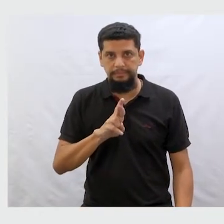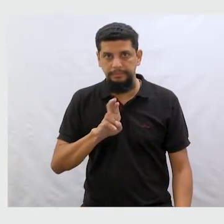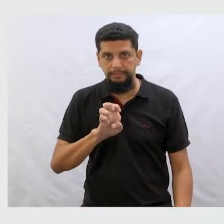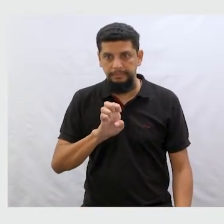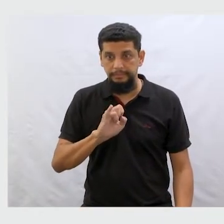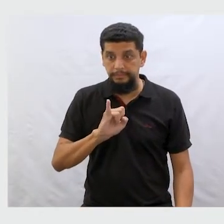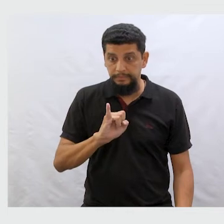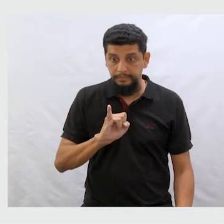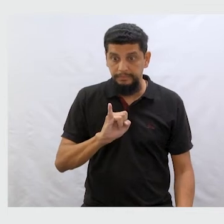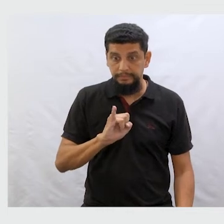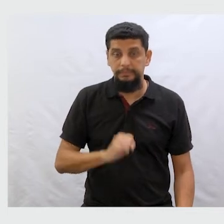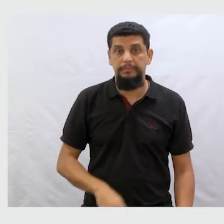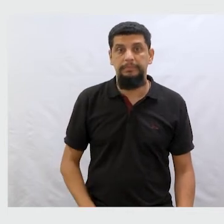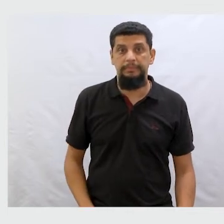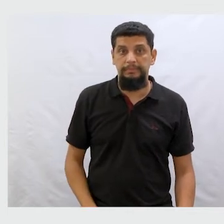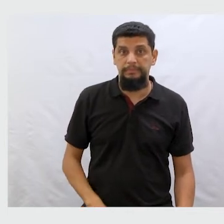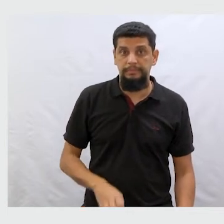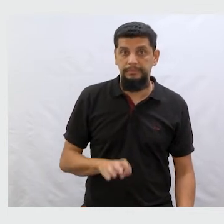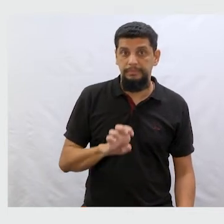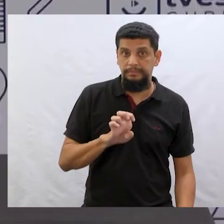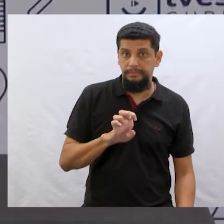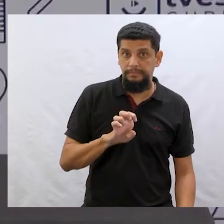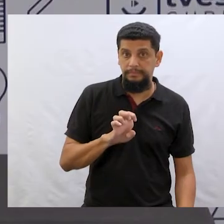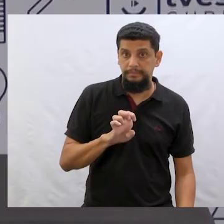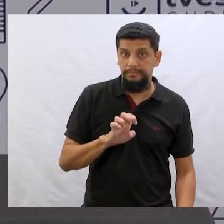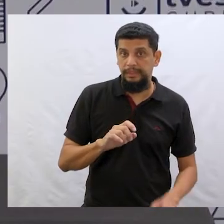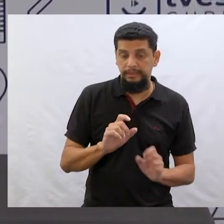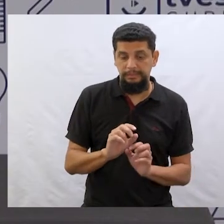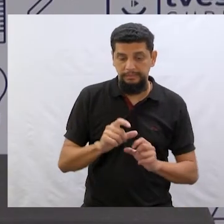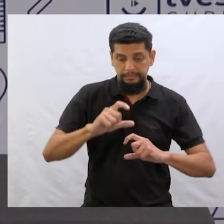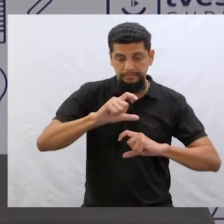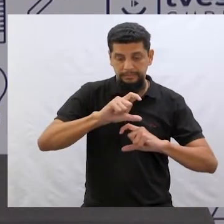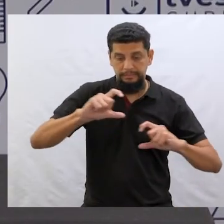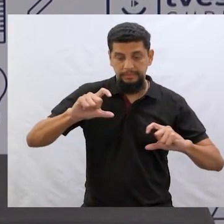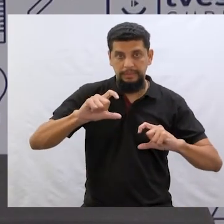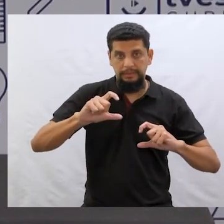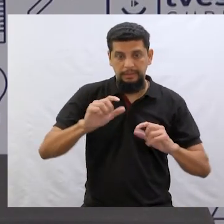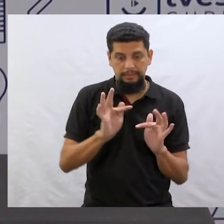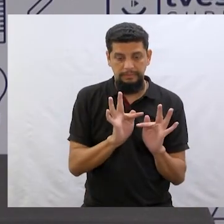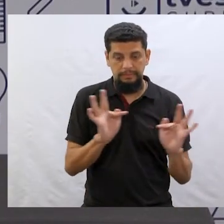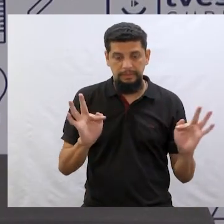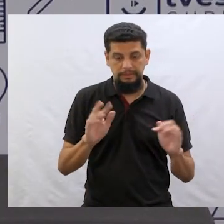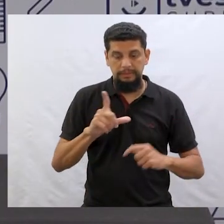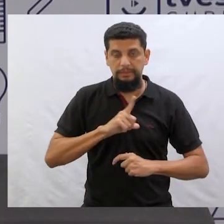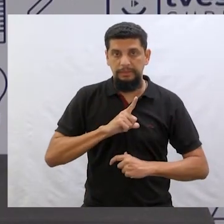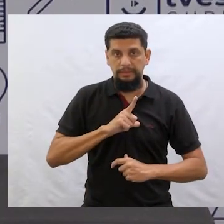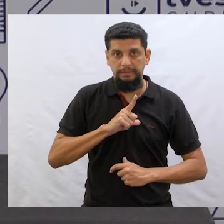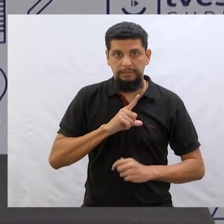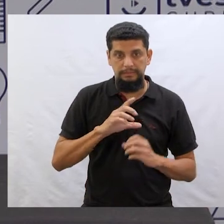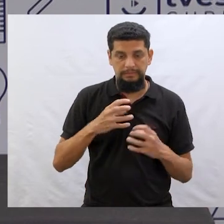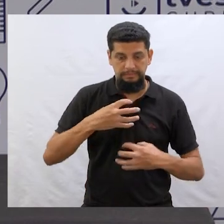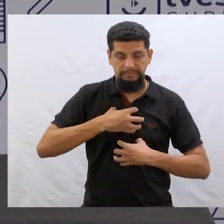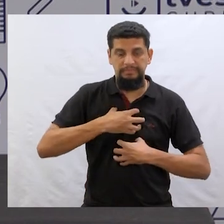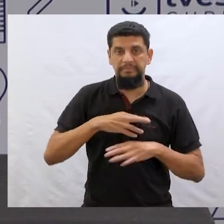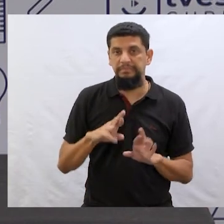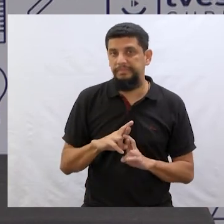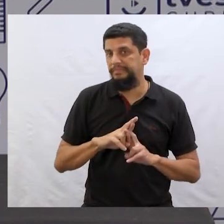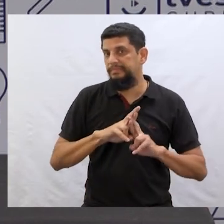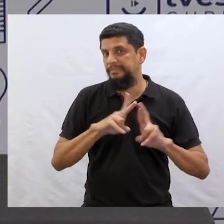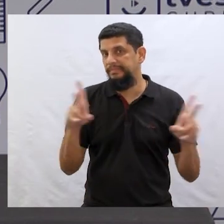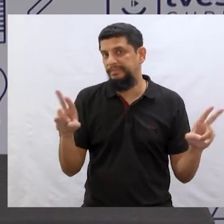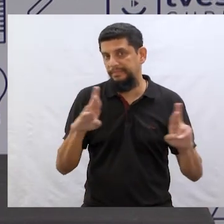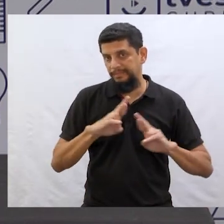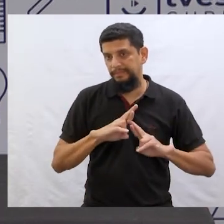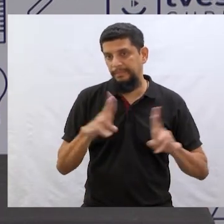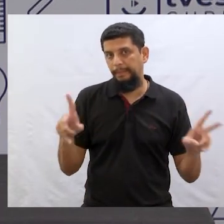veja como é som. É, zo, rei. É, zo, rei. É, zo, rei. Então, né? Ficou bem parecido. Porque o o a gente